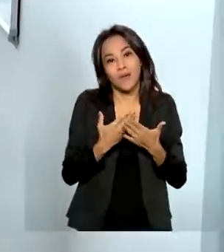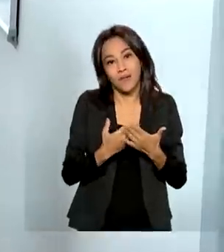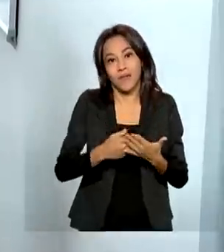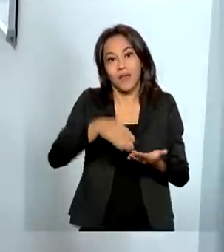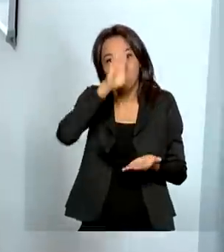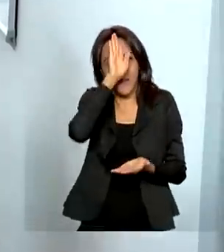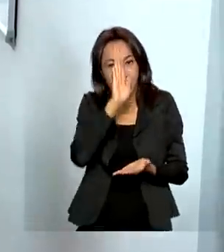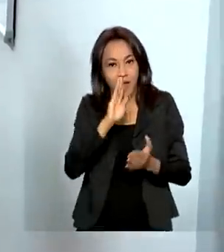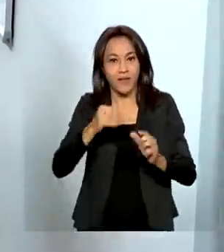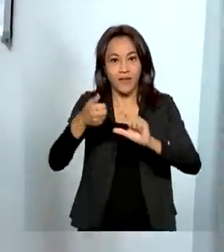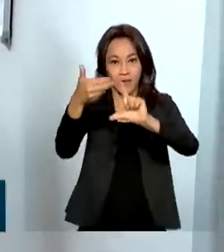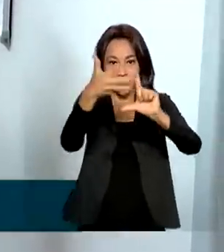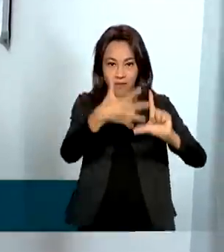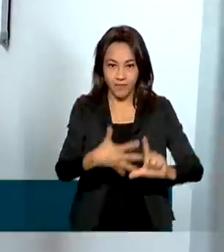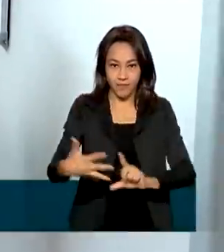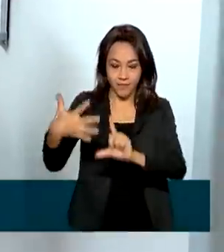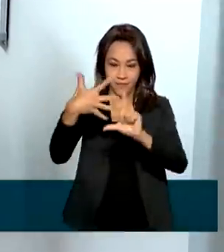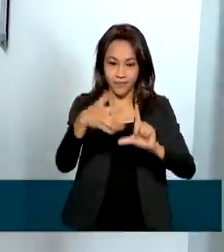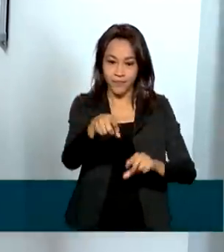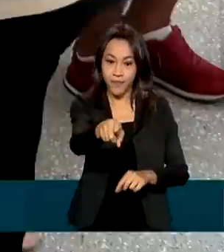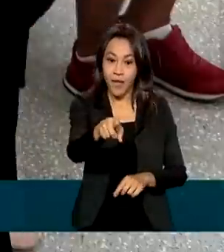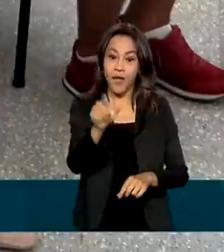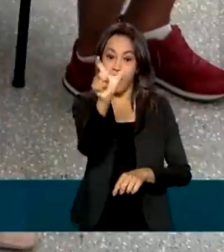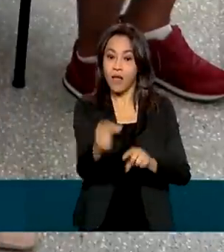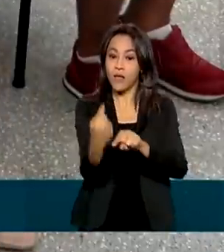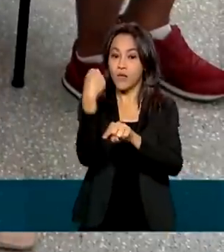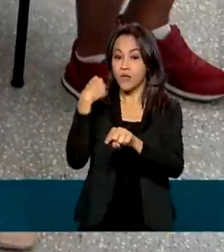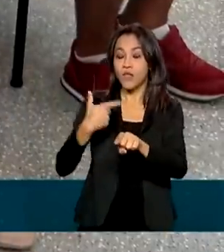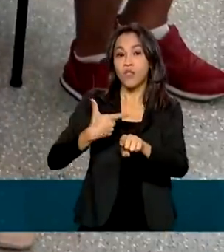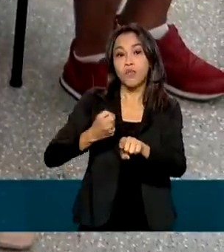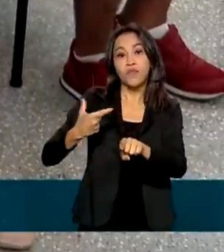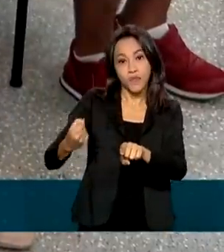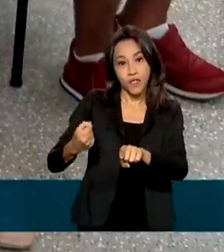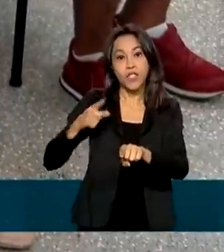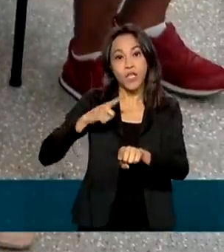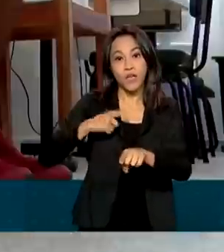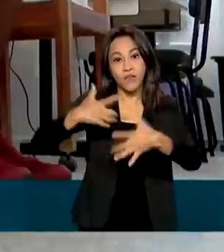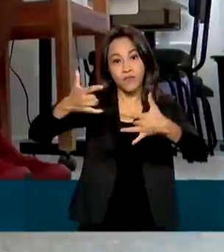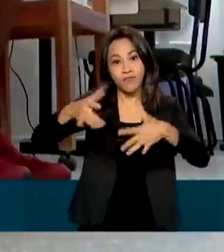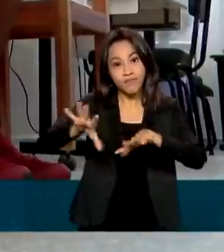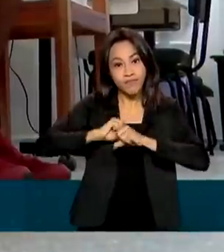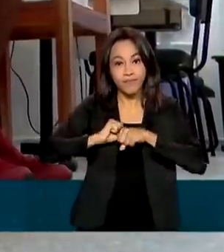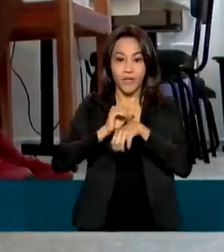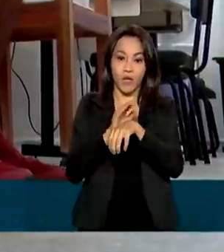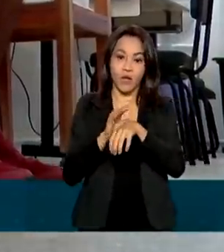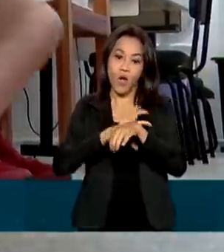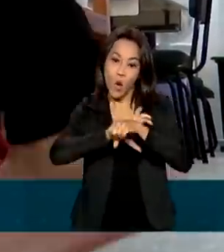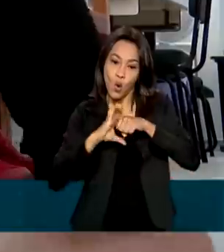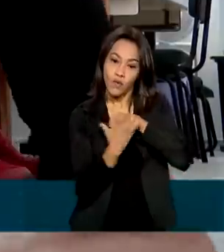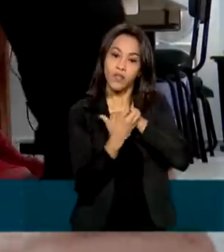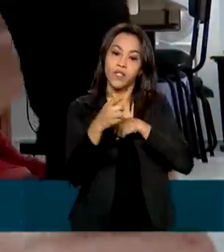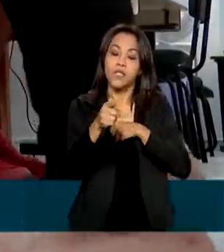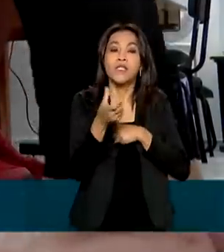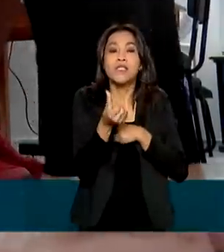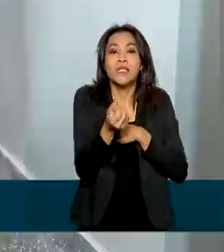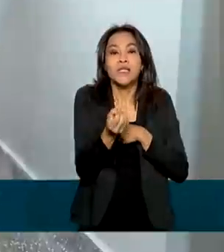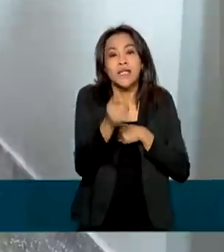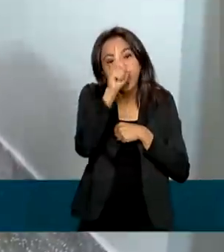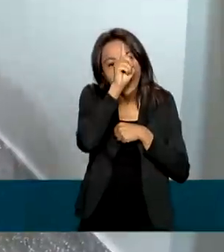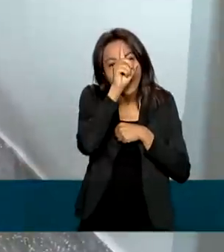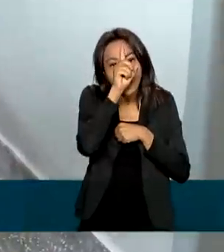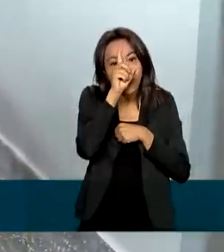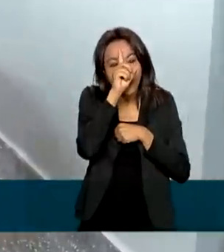Maria Rosa teve Covid em 2020. Após 64 dias de internação, deixou o hospital com